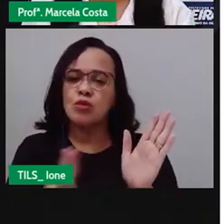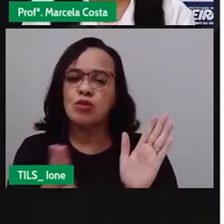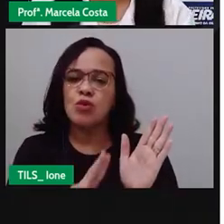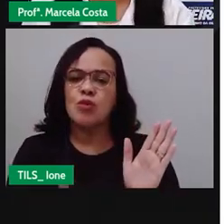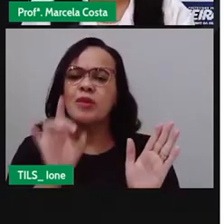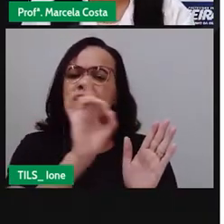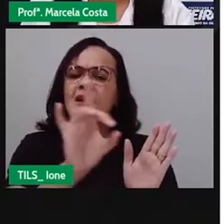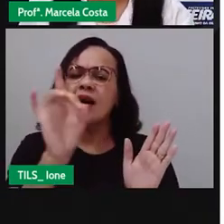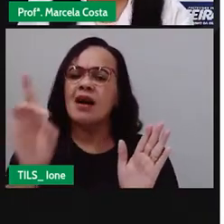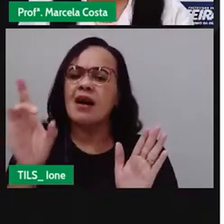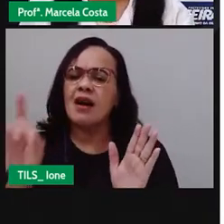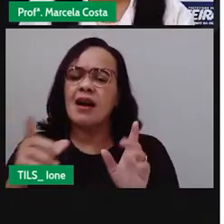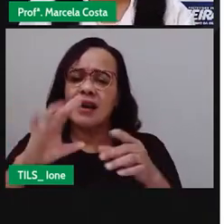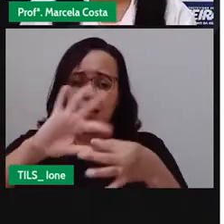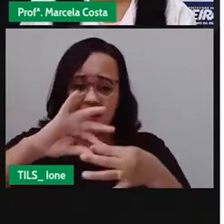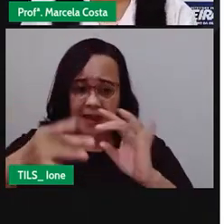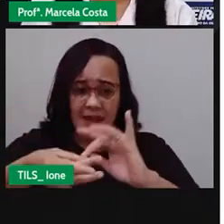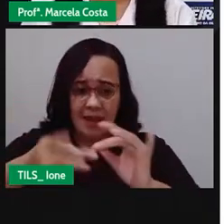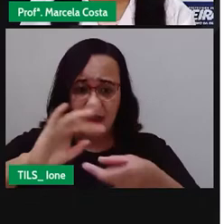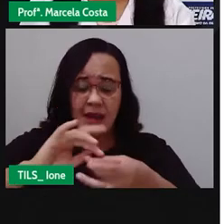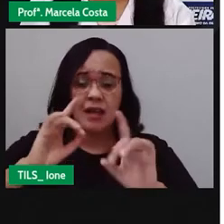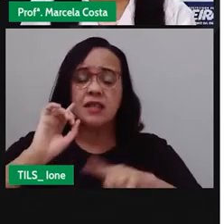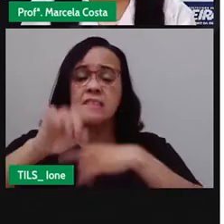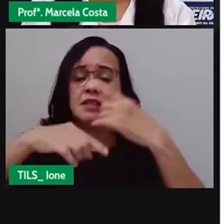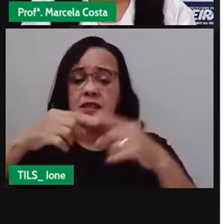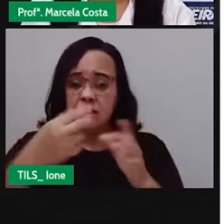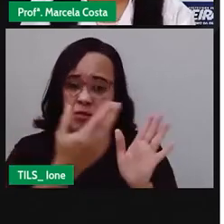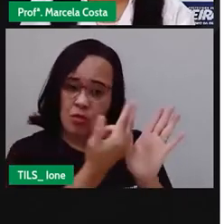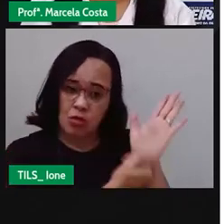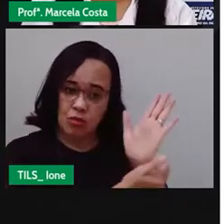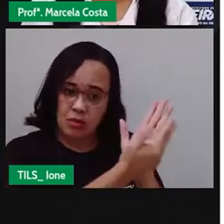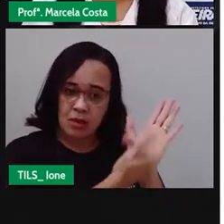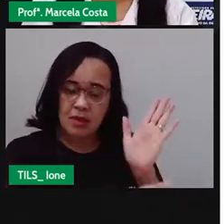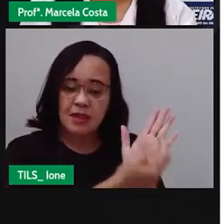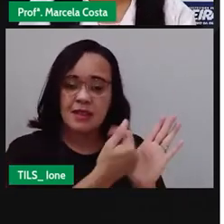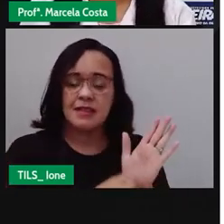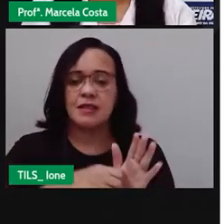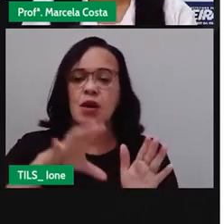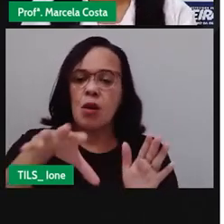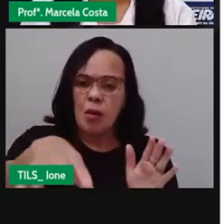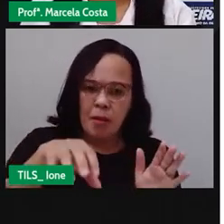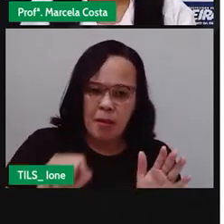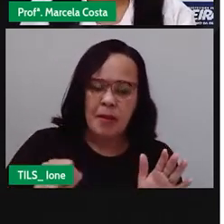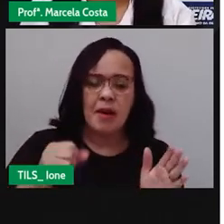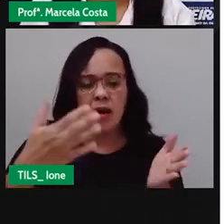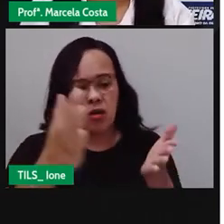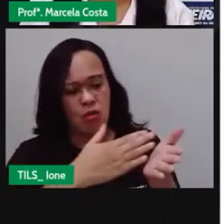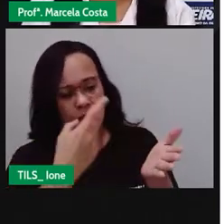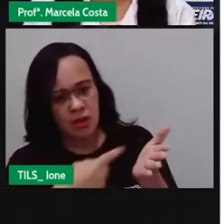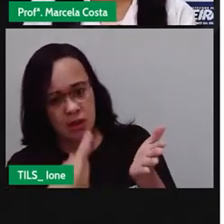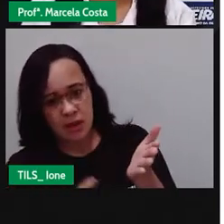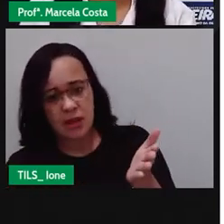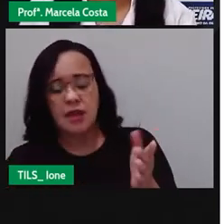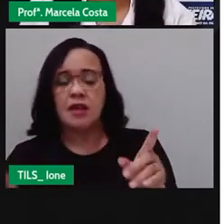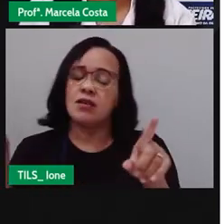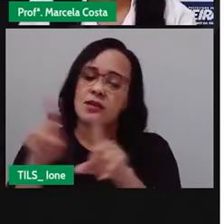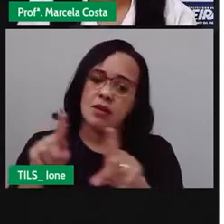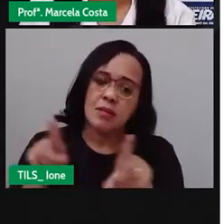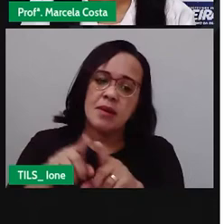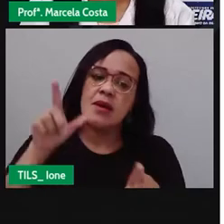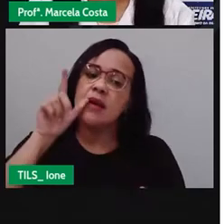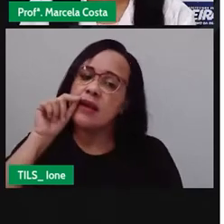representar ela. Pega aí o seu caderno, pega o lápis, e a gente vai fazer essa lista agora. Tá bom?